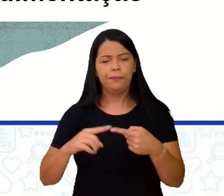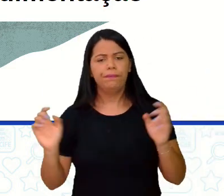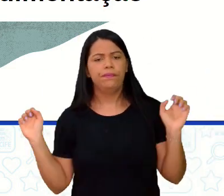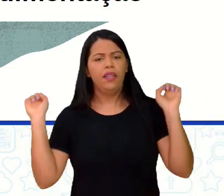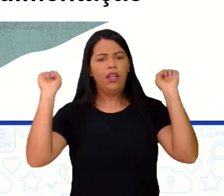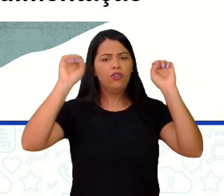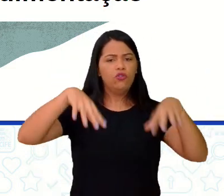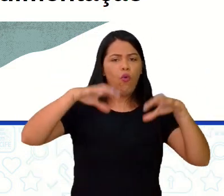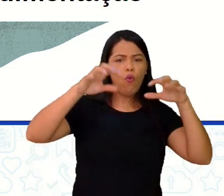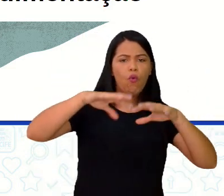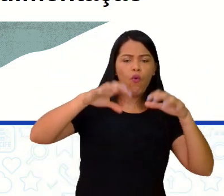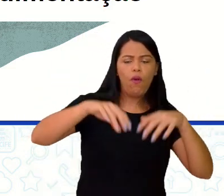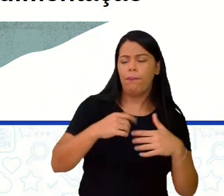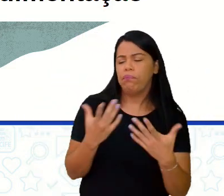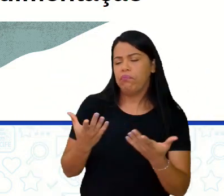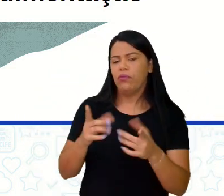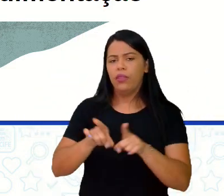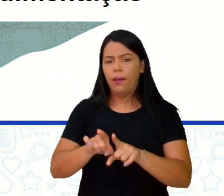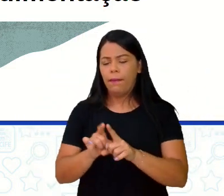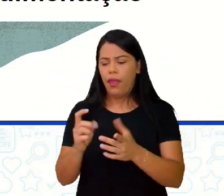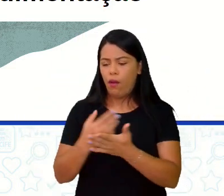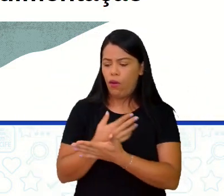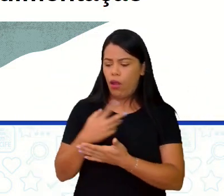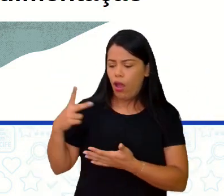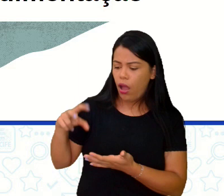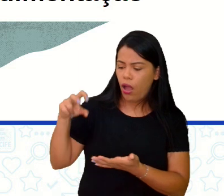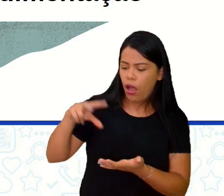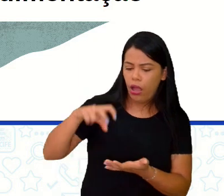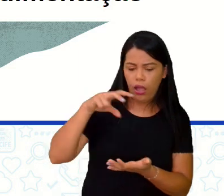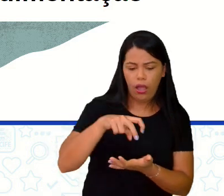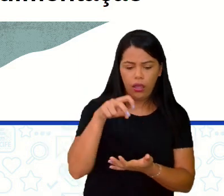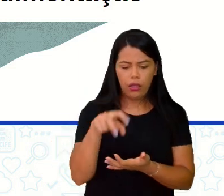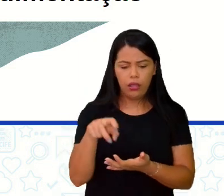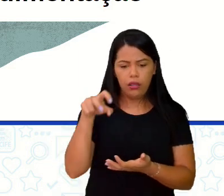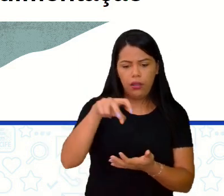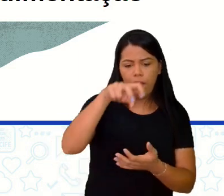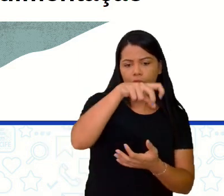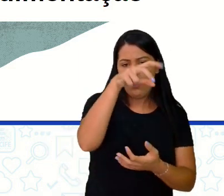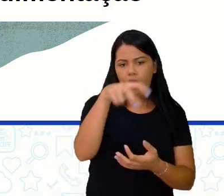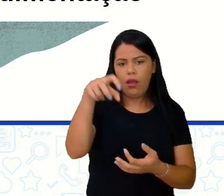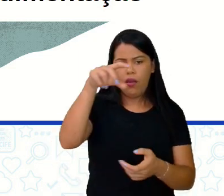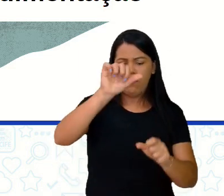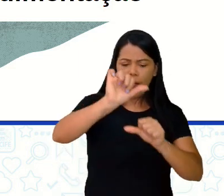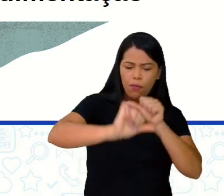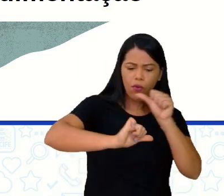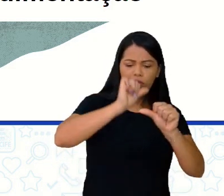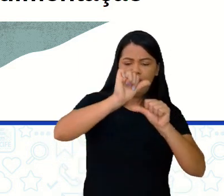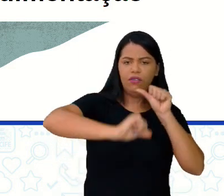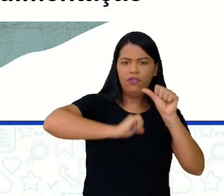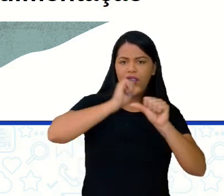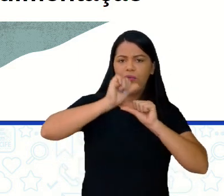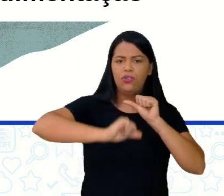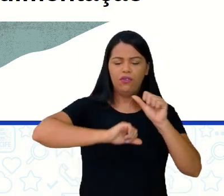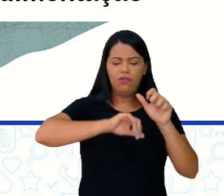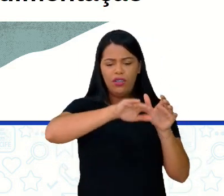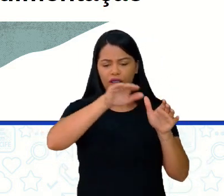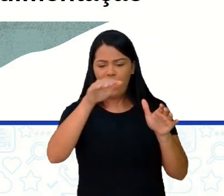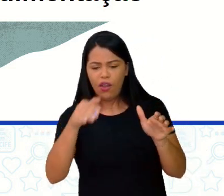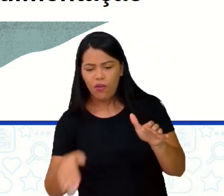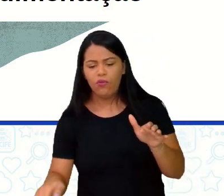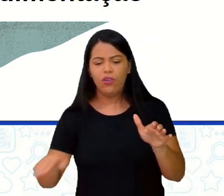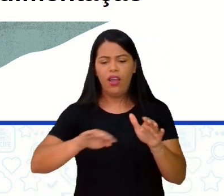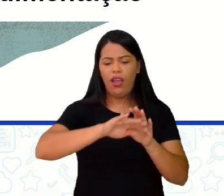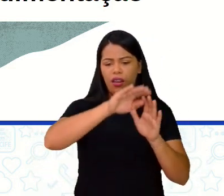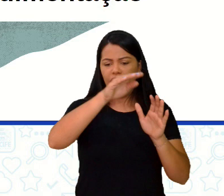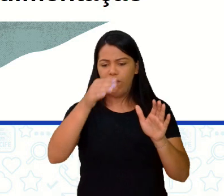animais. E vai proporcionar o quê? O desgaste dessa estrutura. Então, ali batendo em